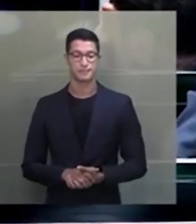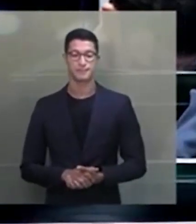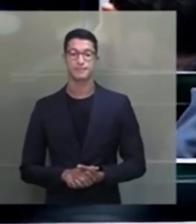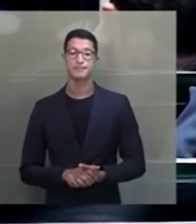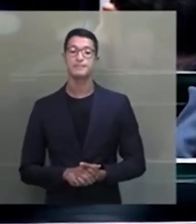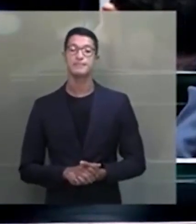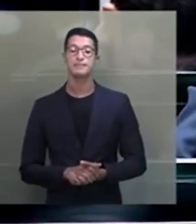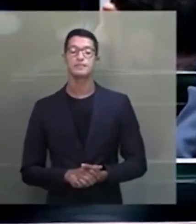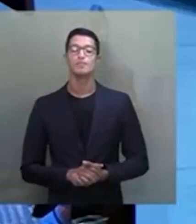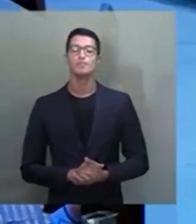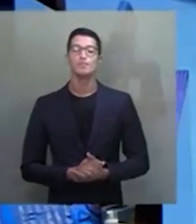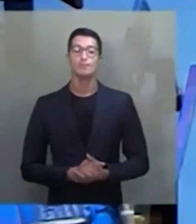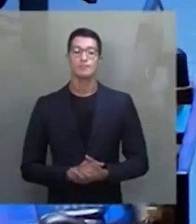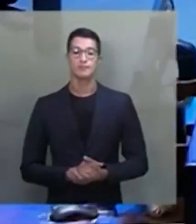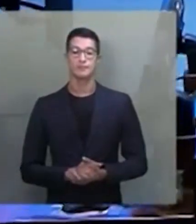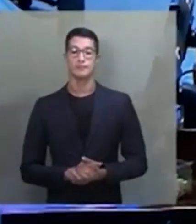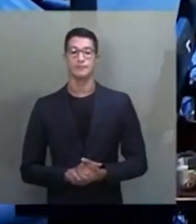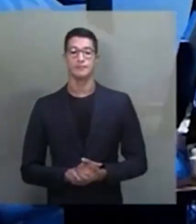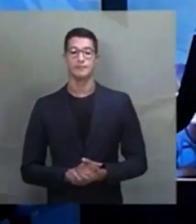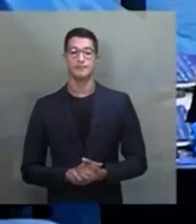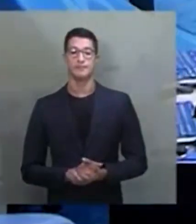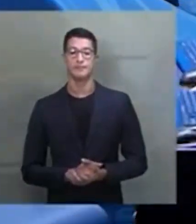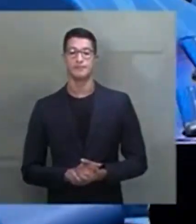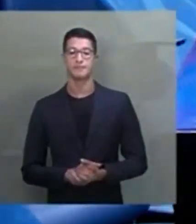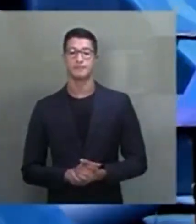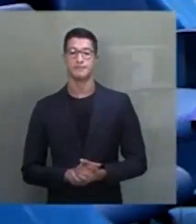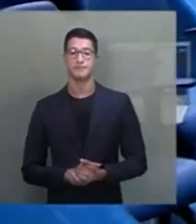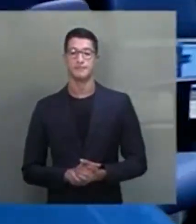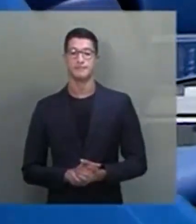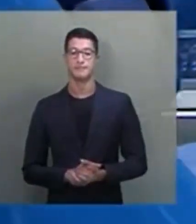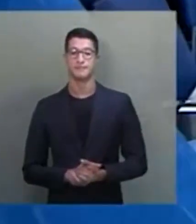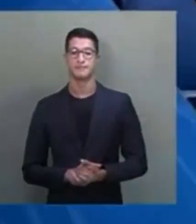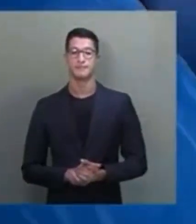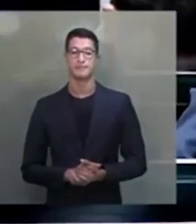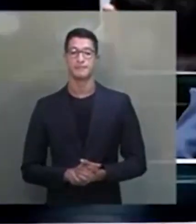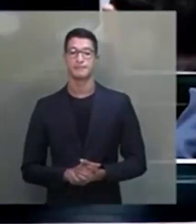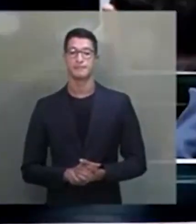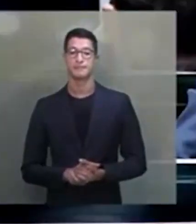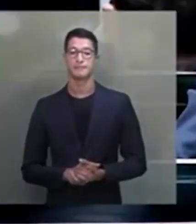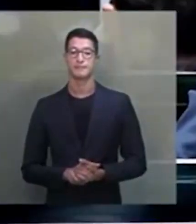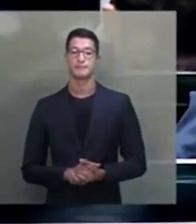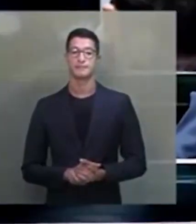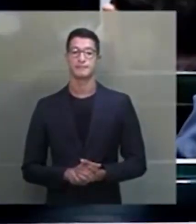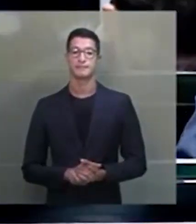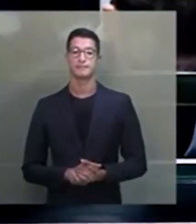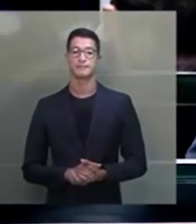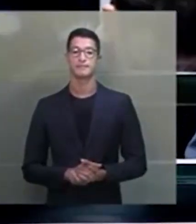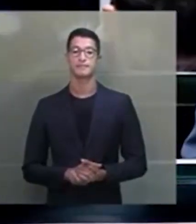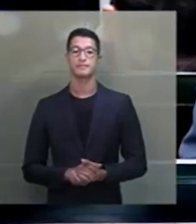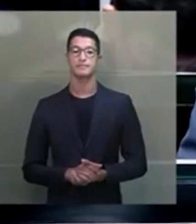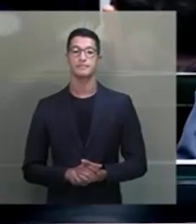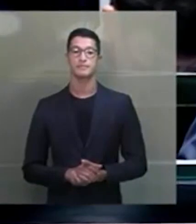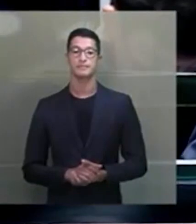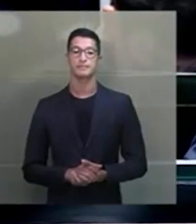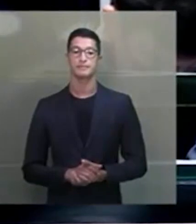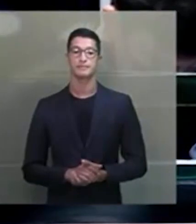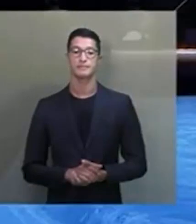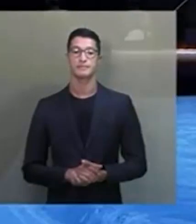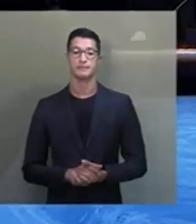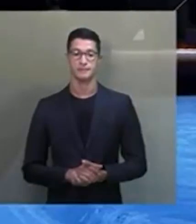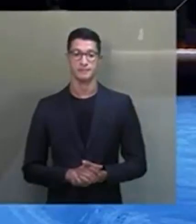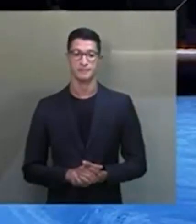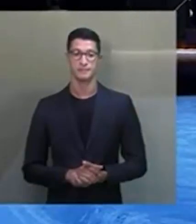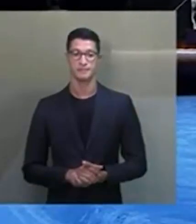pela Justiça, em ações onde não cabe mais nenhum recurso pela União. Em 2022, o valor previsto com essas